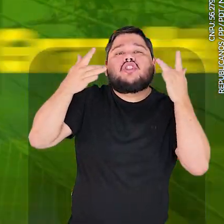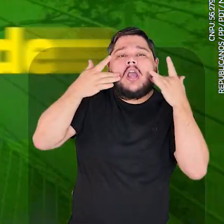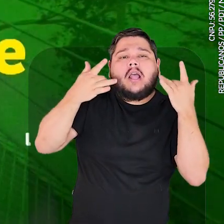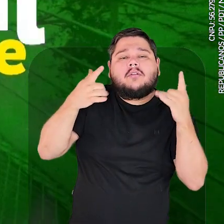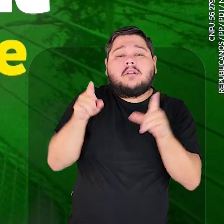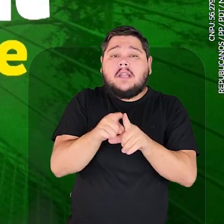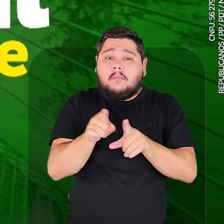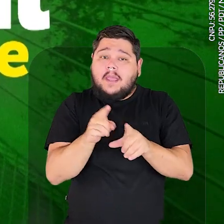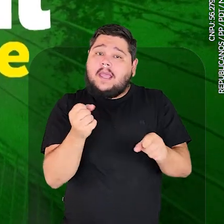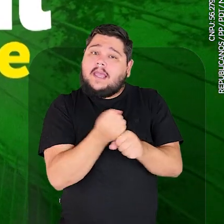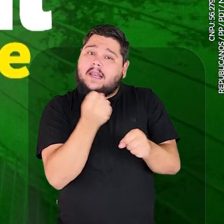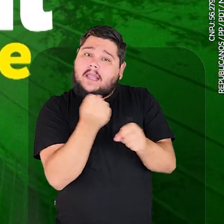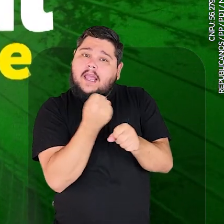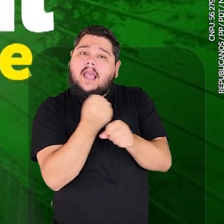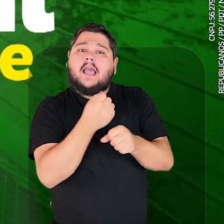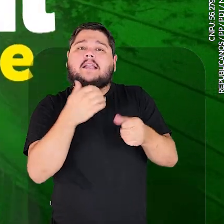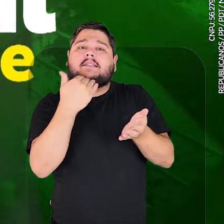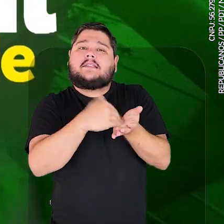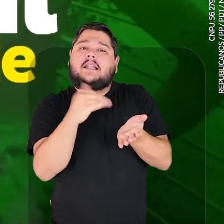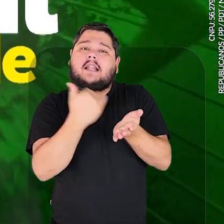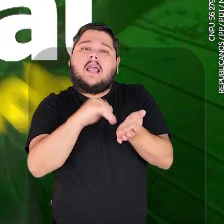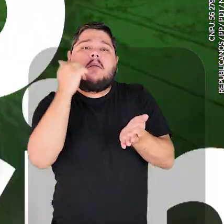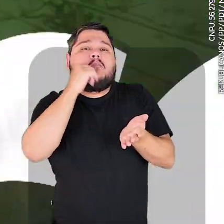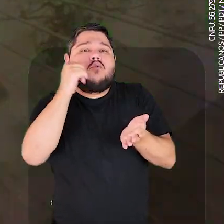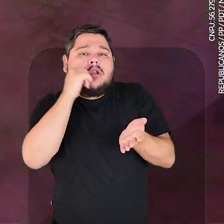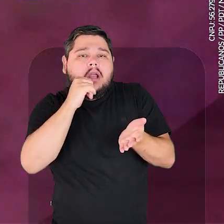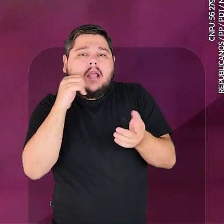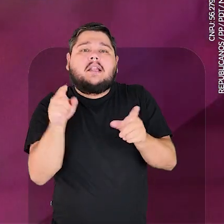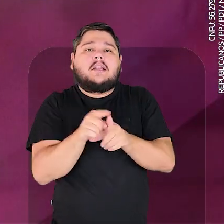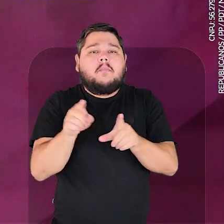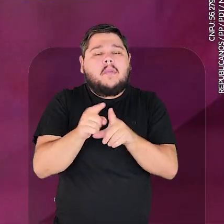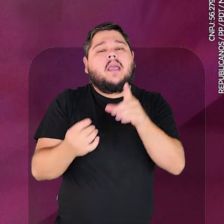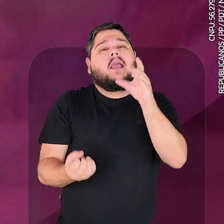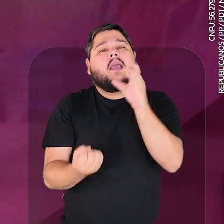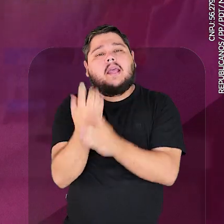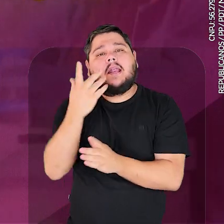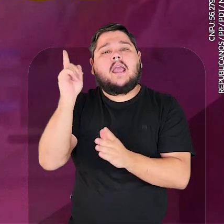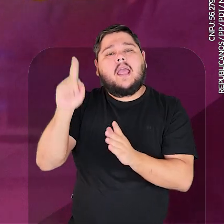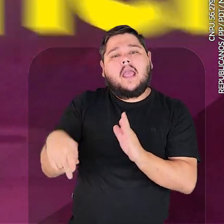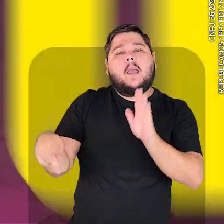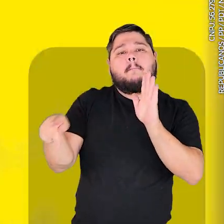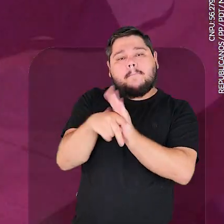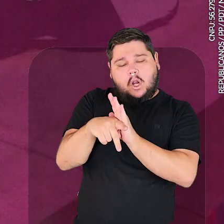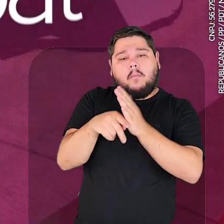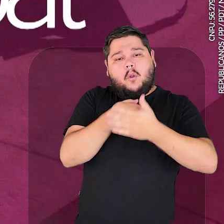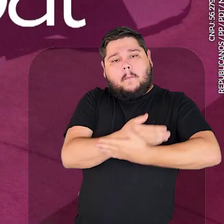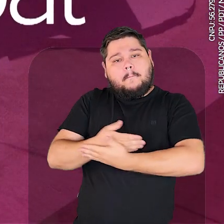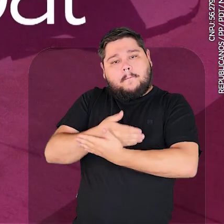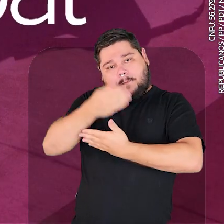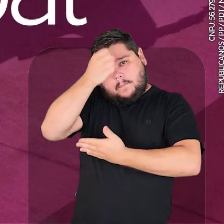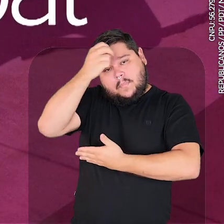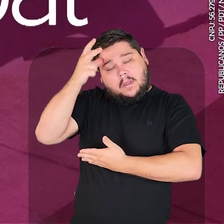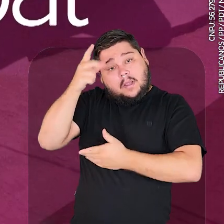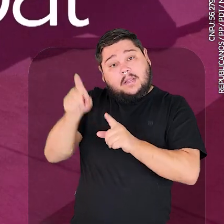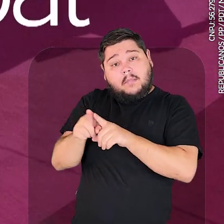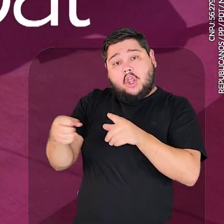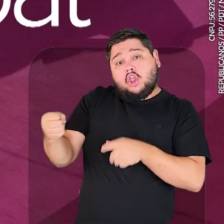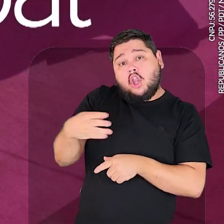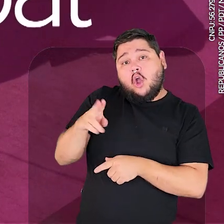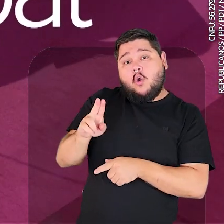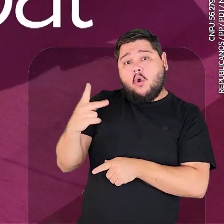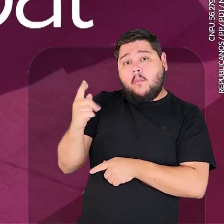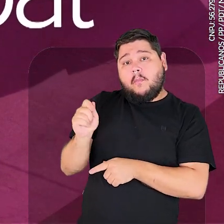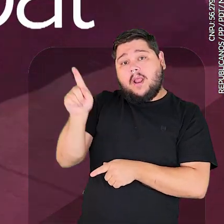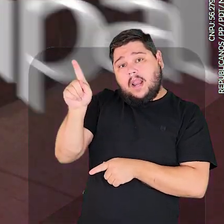integral. Construção do primeiro teatro municipal de Varzé Grande. Criação da Secretaria da Mulher. Construção da sede própria para a